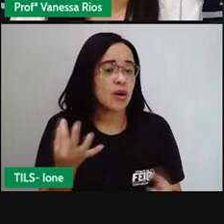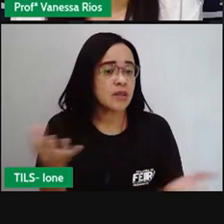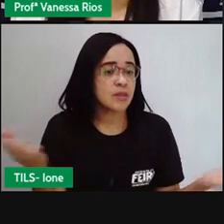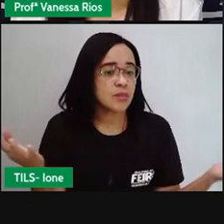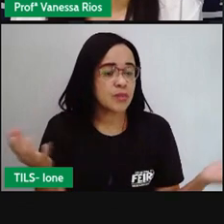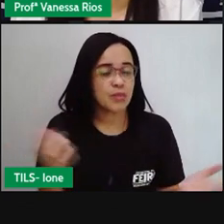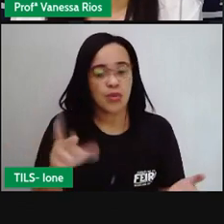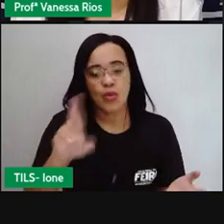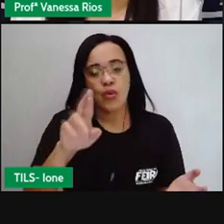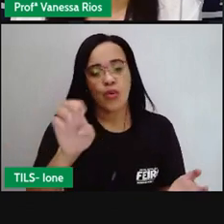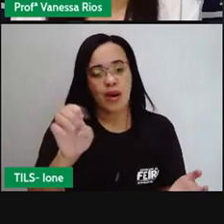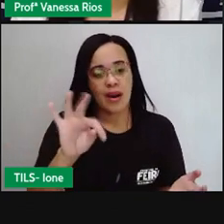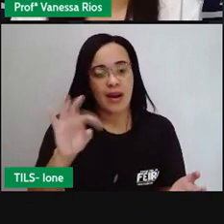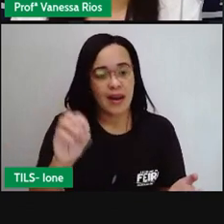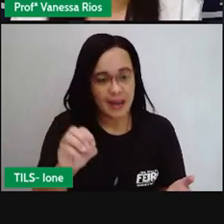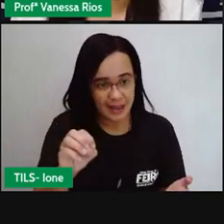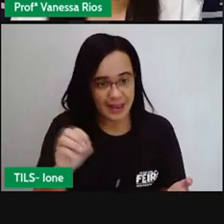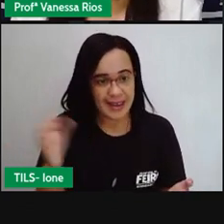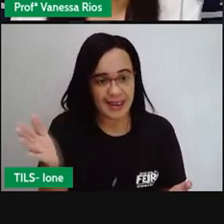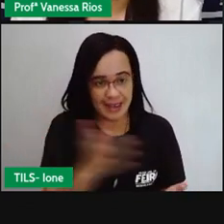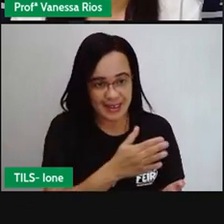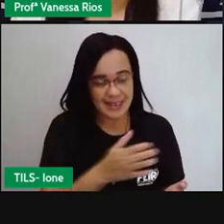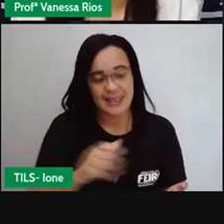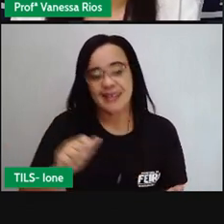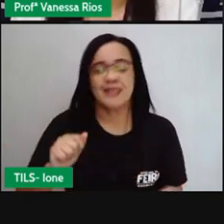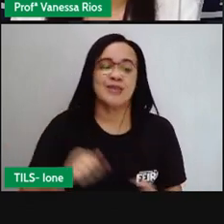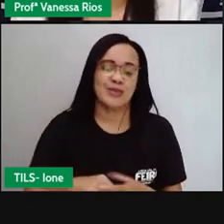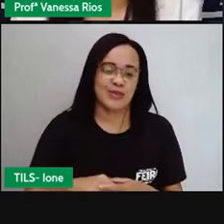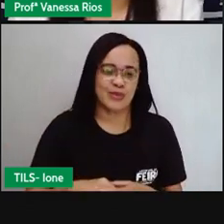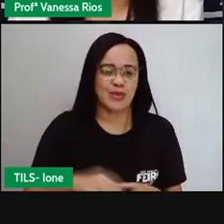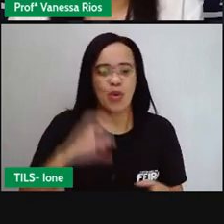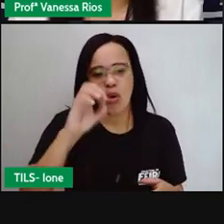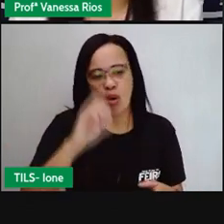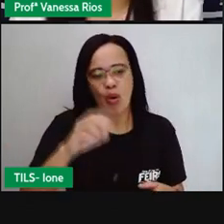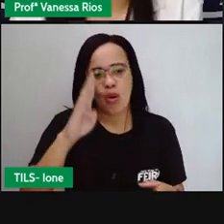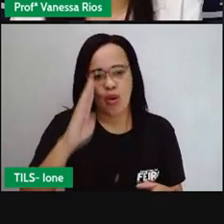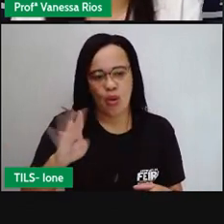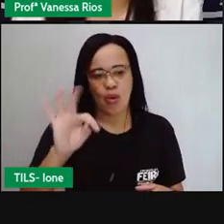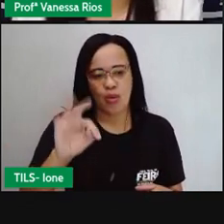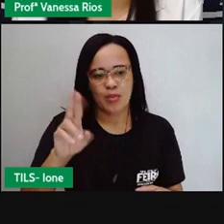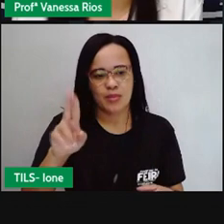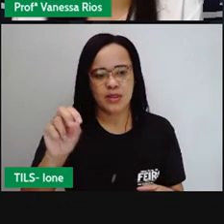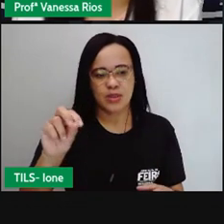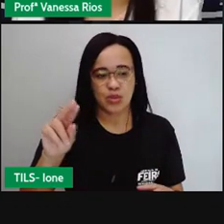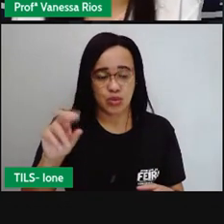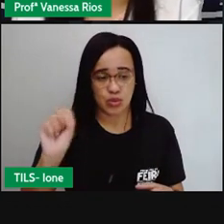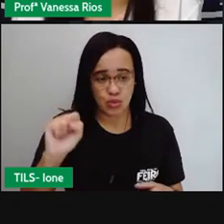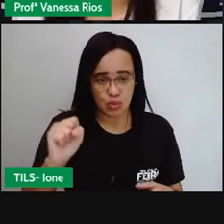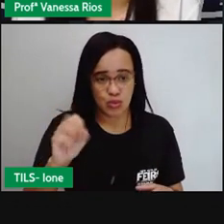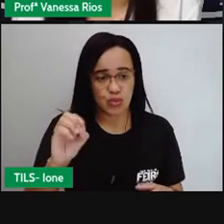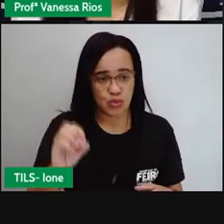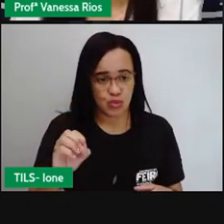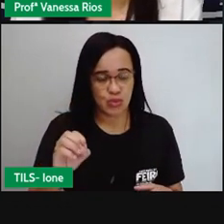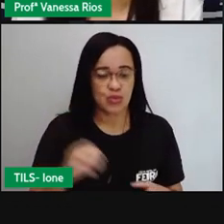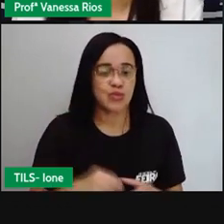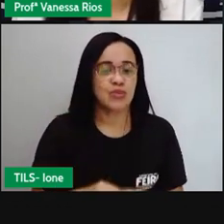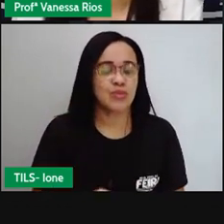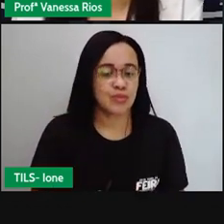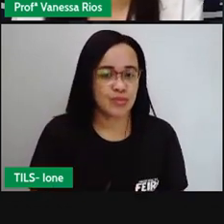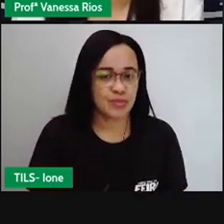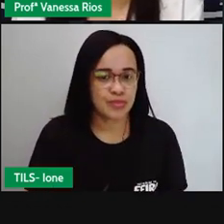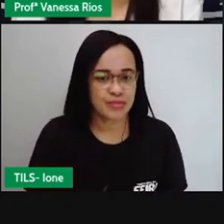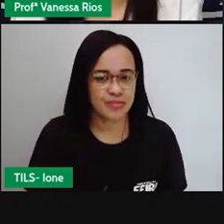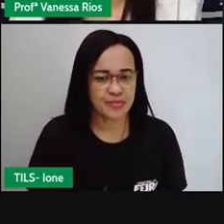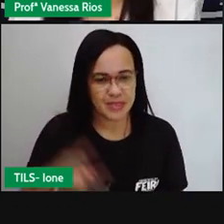Vamos realizar uma atividade utilizando o próprio corpo. Vamos lá? O que a gente precisa fazer? Você